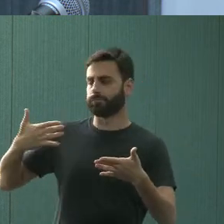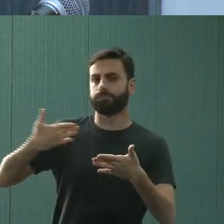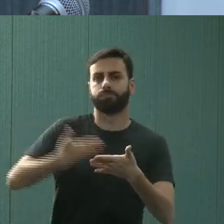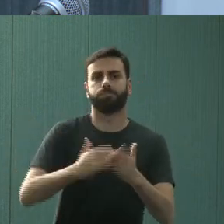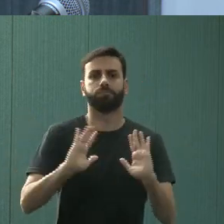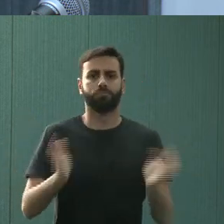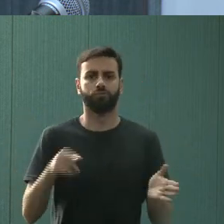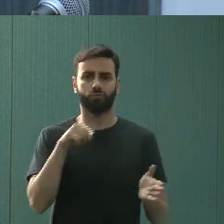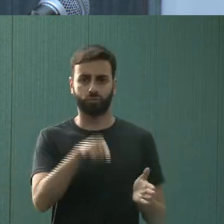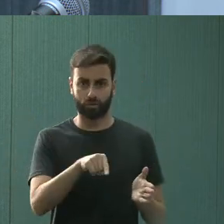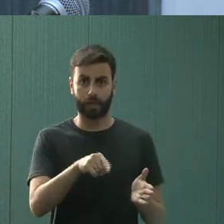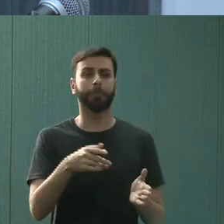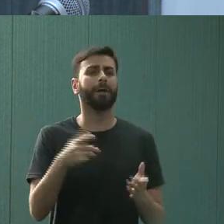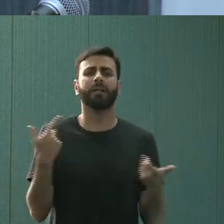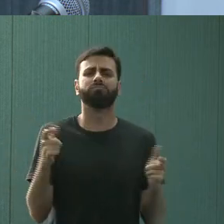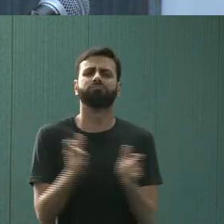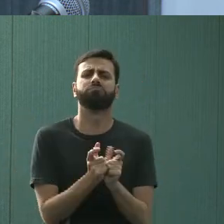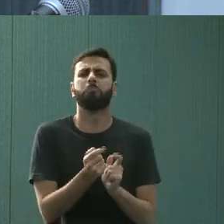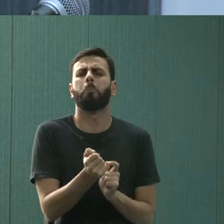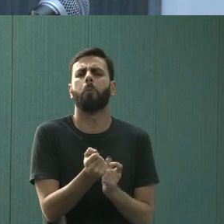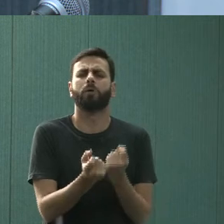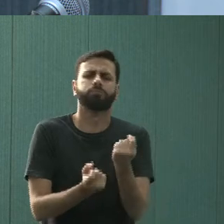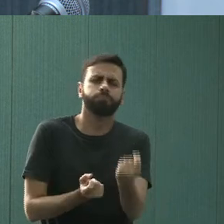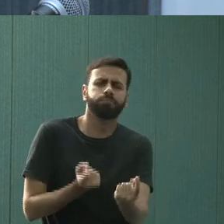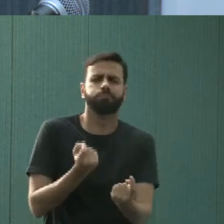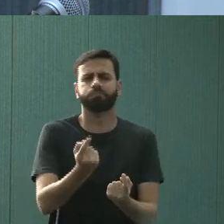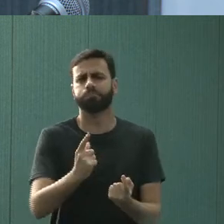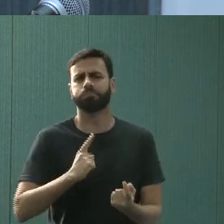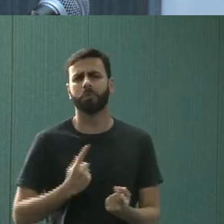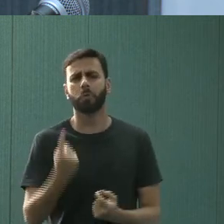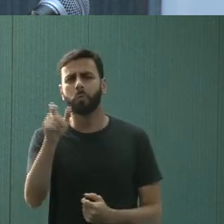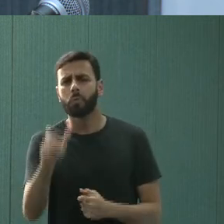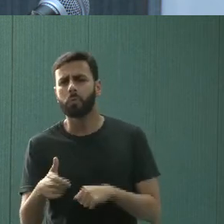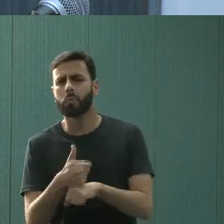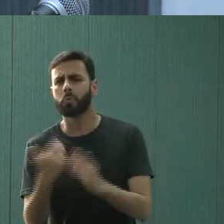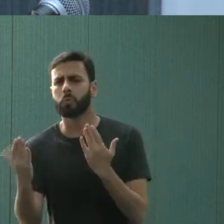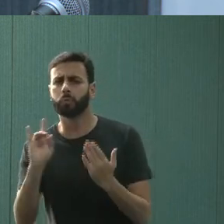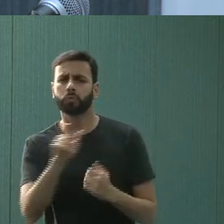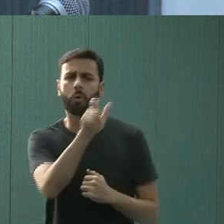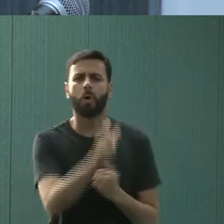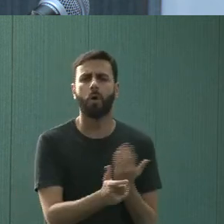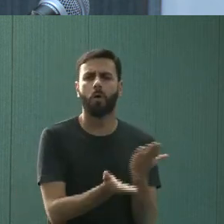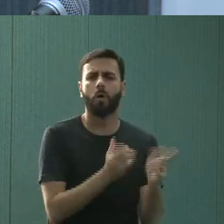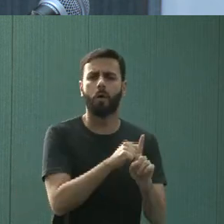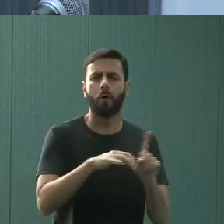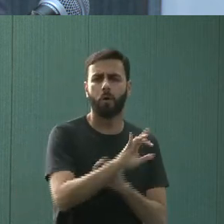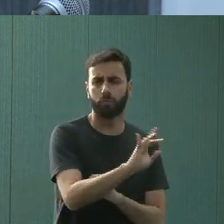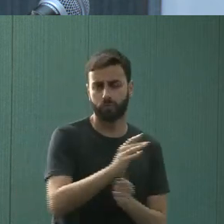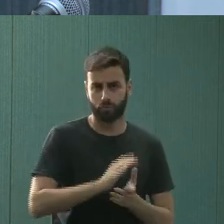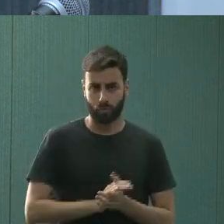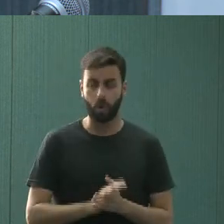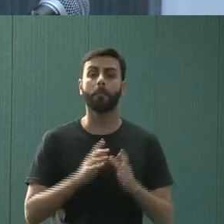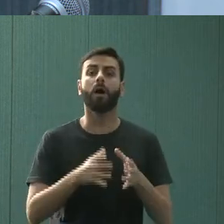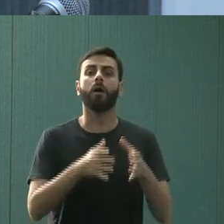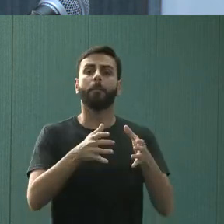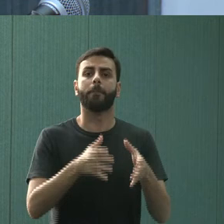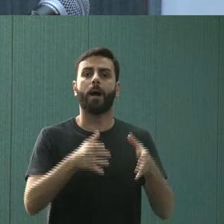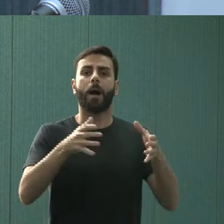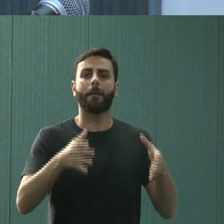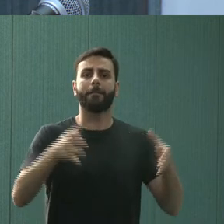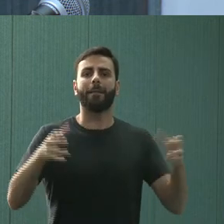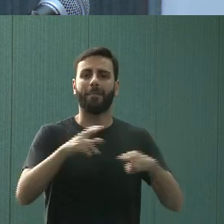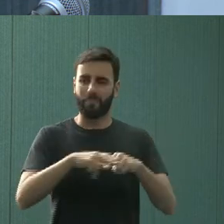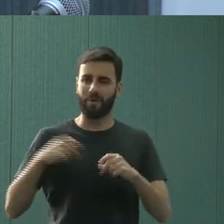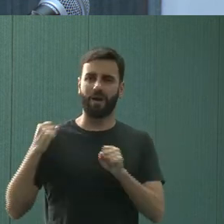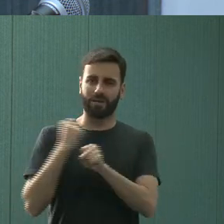serviço que naquele momento era muito pequeno, era basicamente uma psicóloga, uma assistente social, e que foi crescendo ao longo do